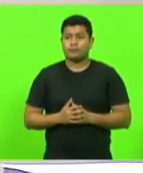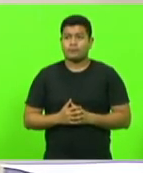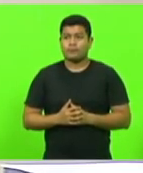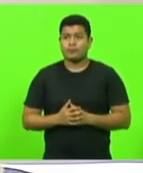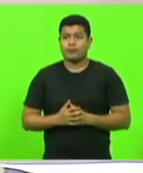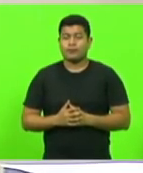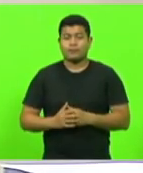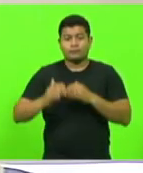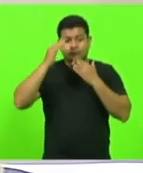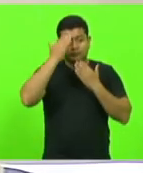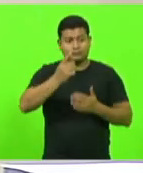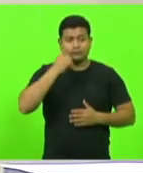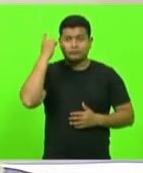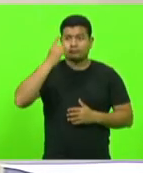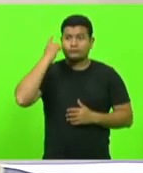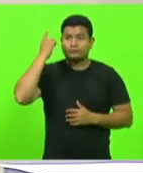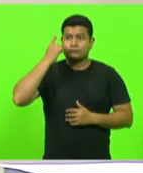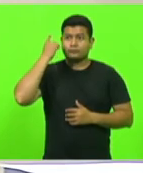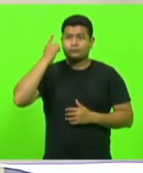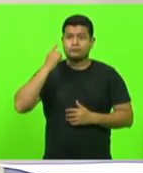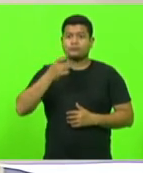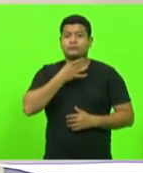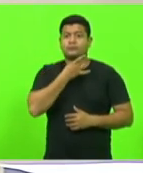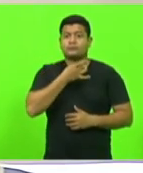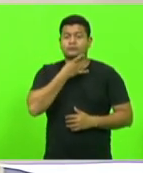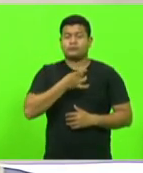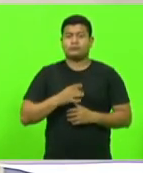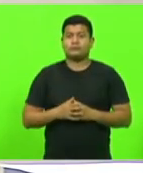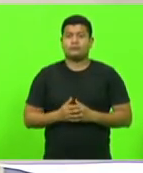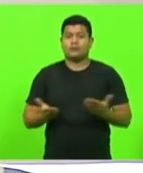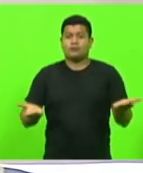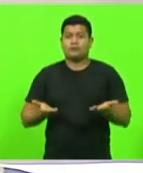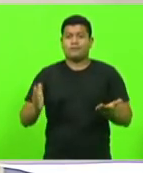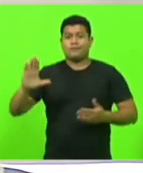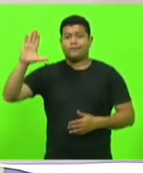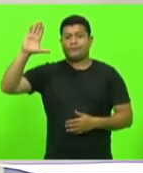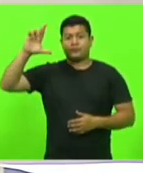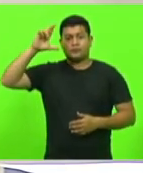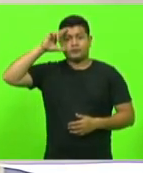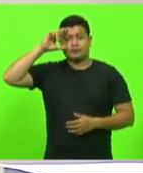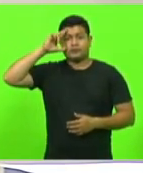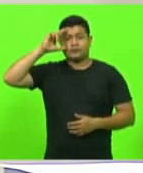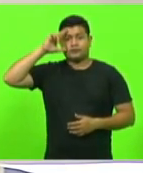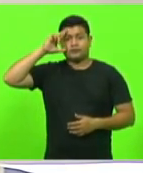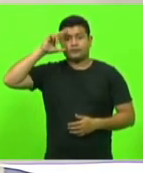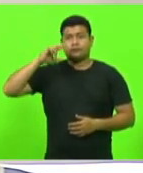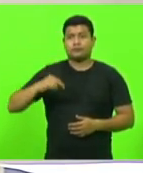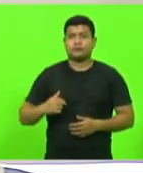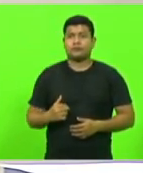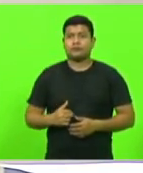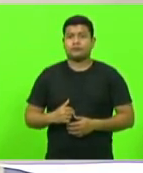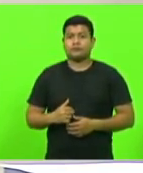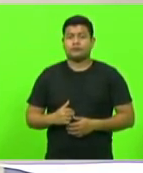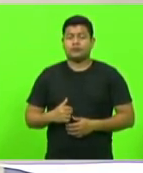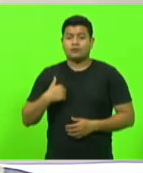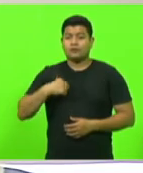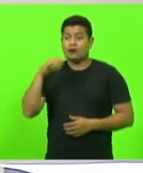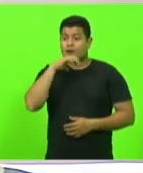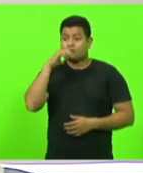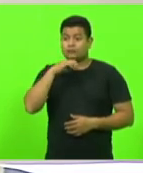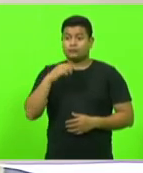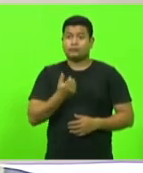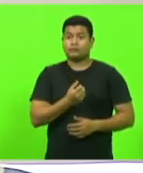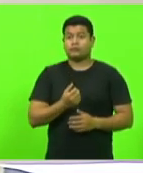Obrigado, deputado. Estão de ordem, senhor presidente. deputado Ricardo Alva. Gostaria, de forma rápida, registrar a